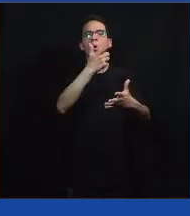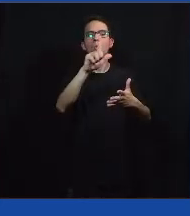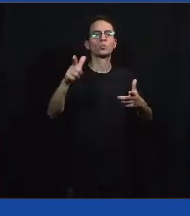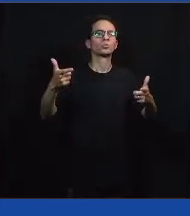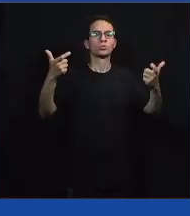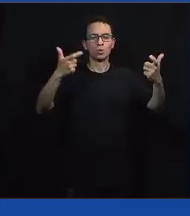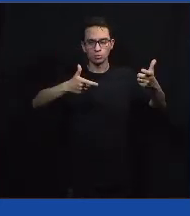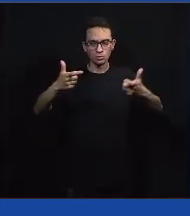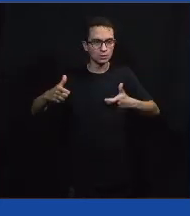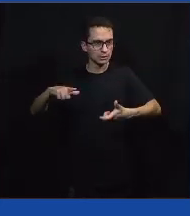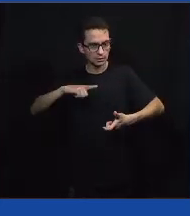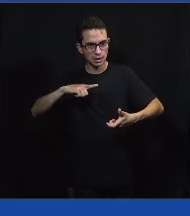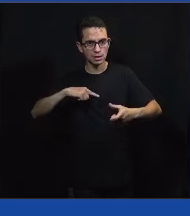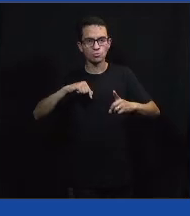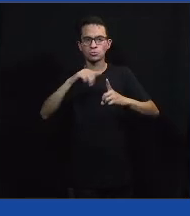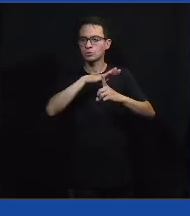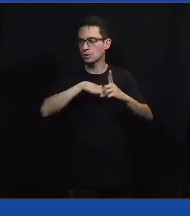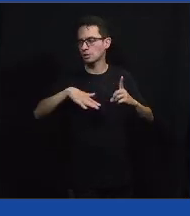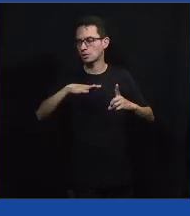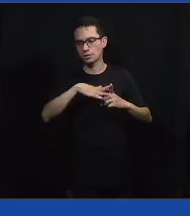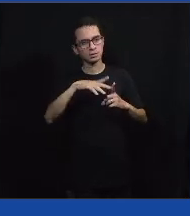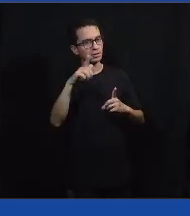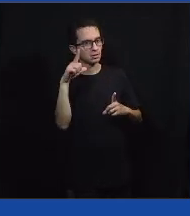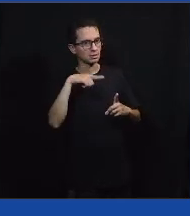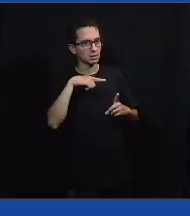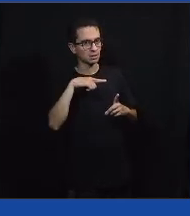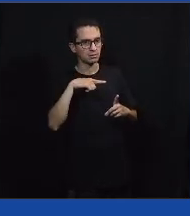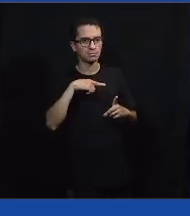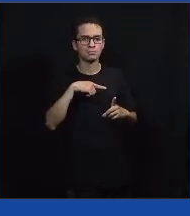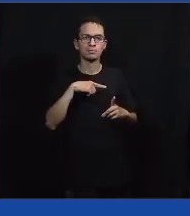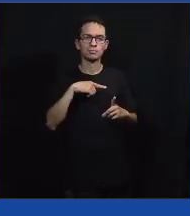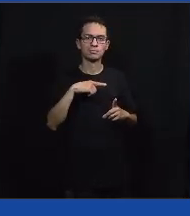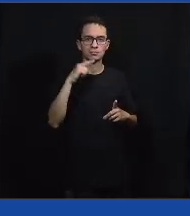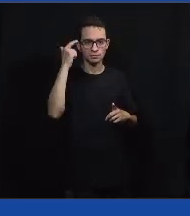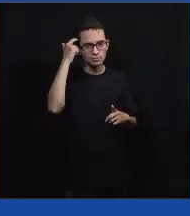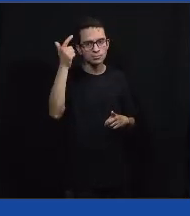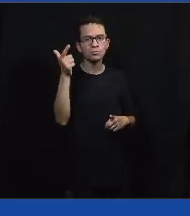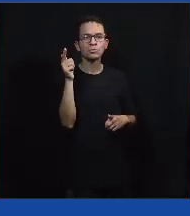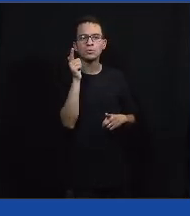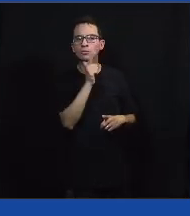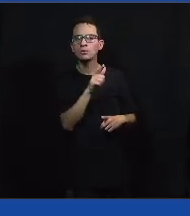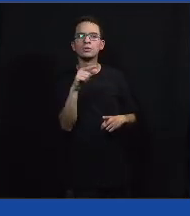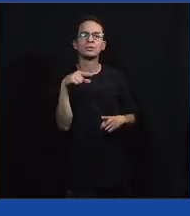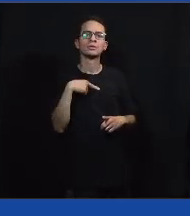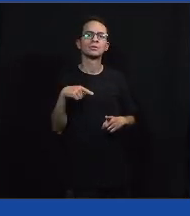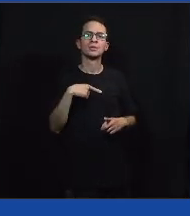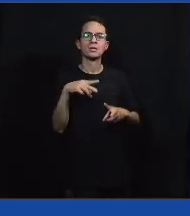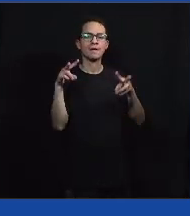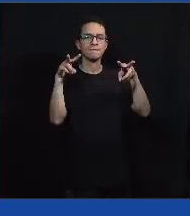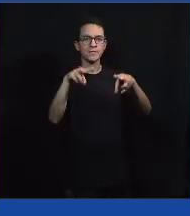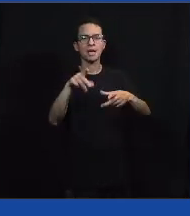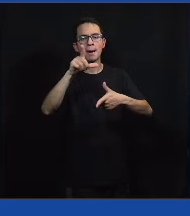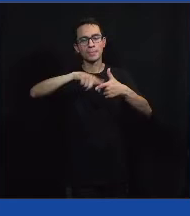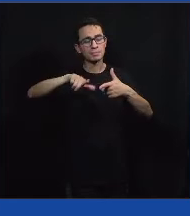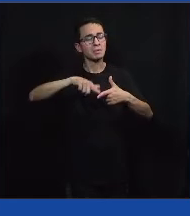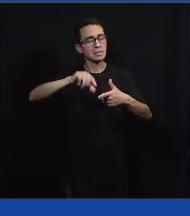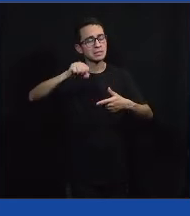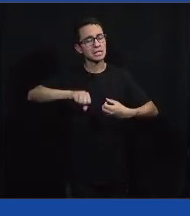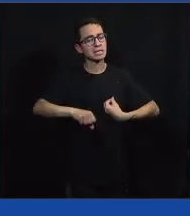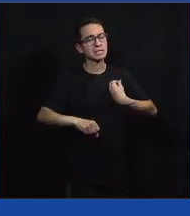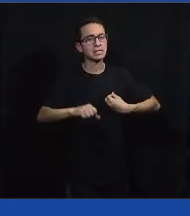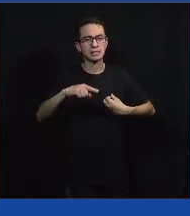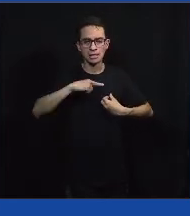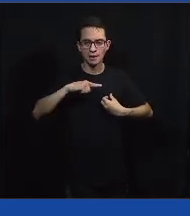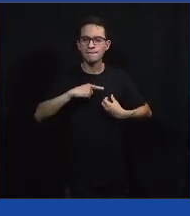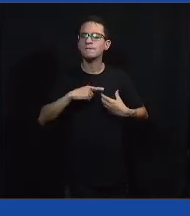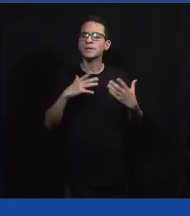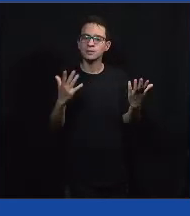para prestar atenção nesse problema em si, Embora a gente enxerga, está enxergando aqui que esse problema existe. Legal.